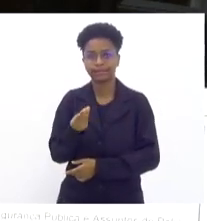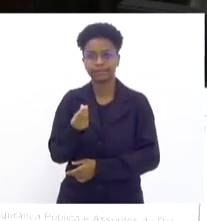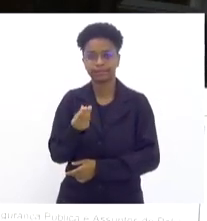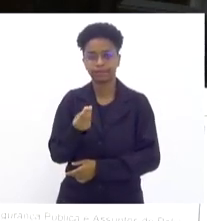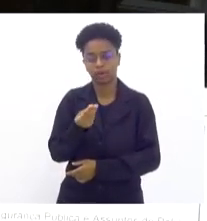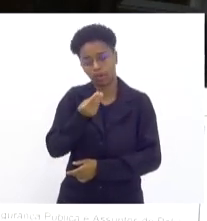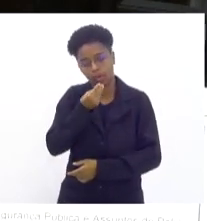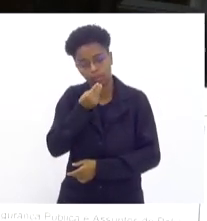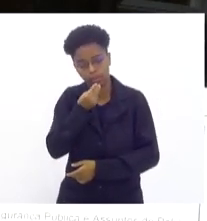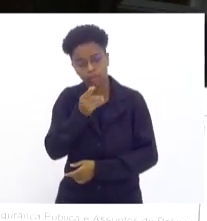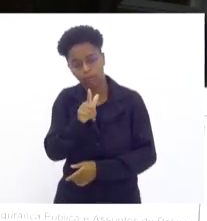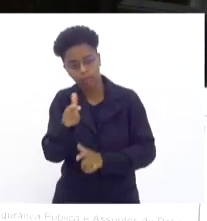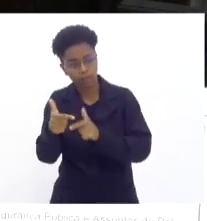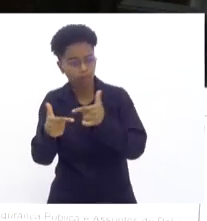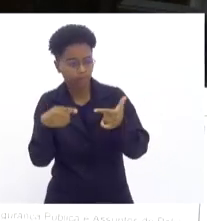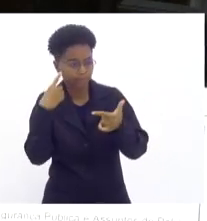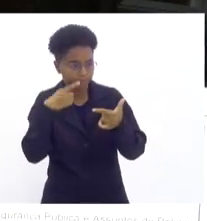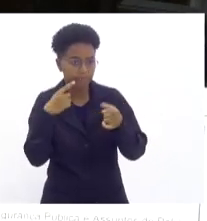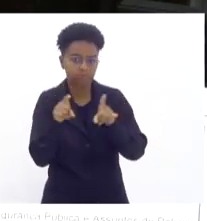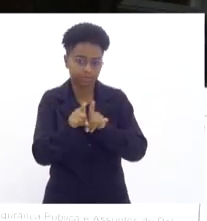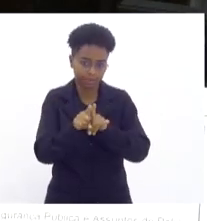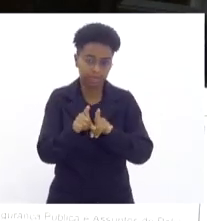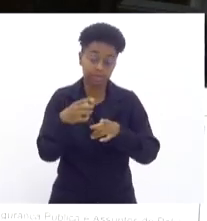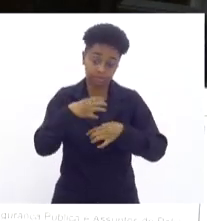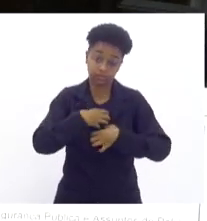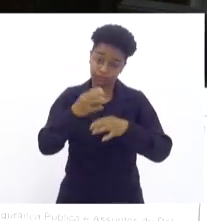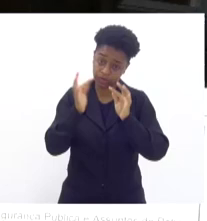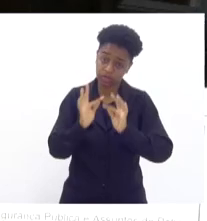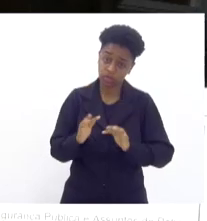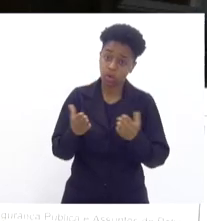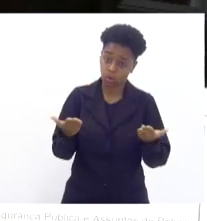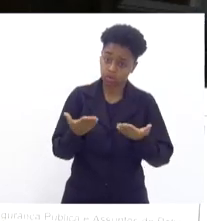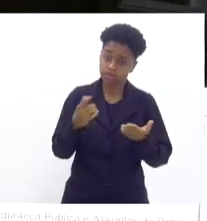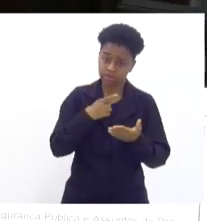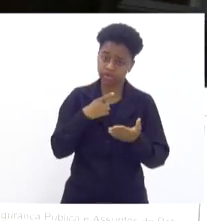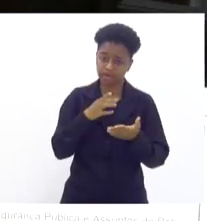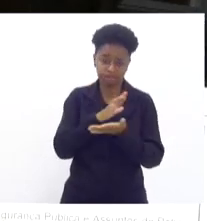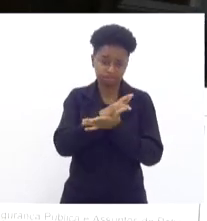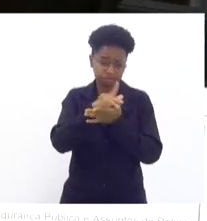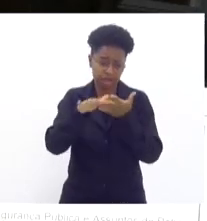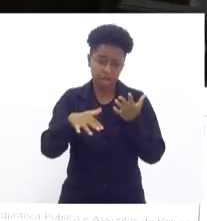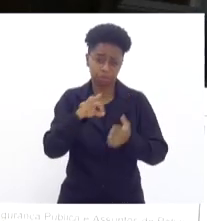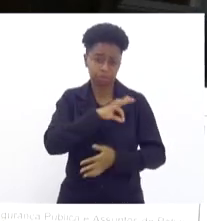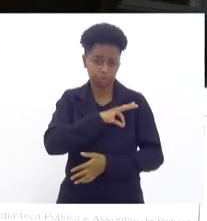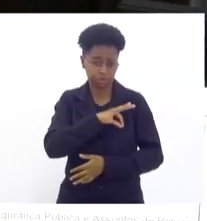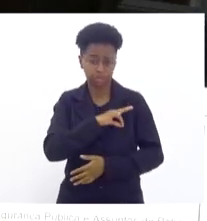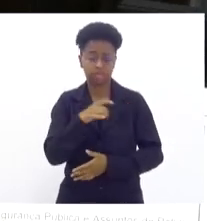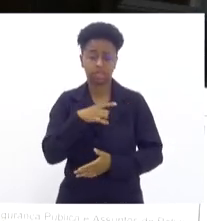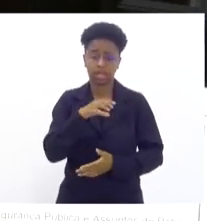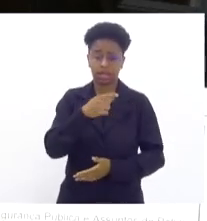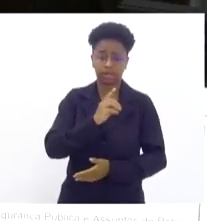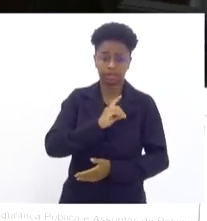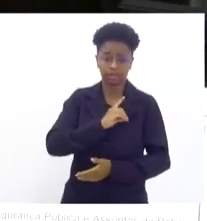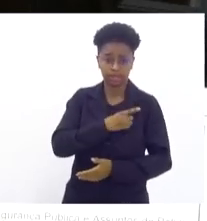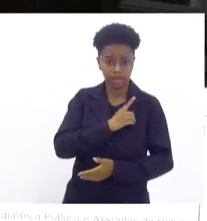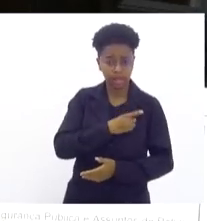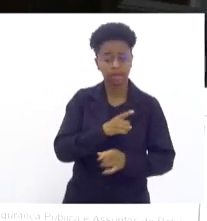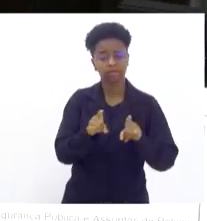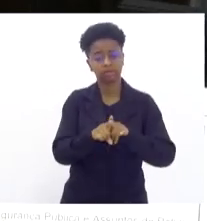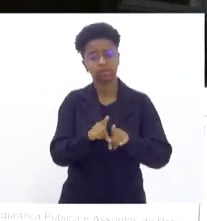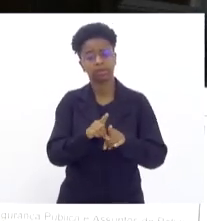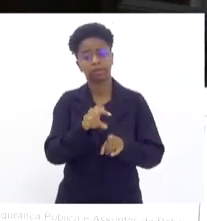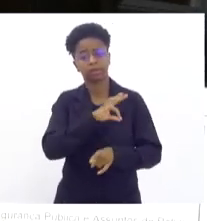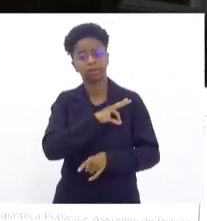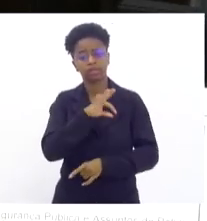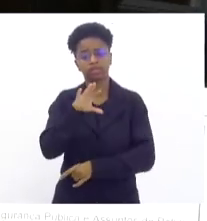é claro, os outros deputados, eu fico até feliz que hoje nós temos uma legislatura com bastante policiais, delegados, policiais